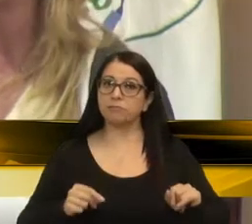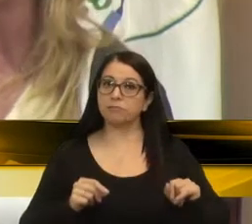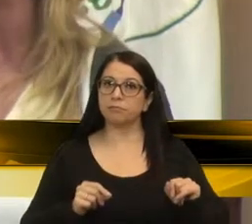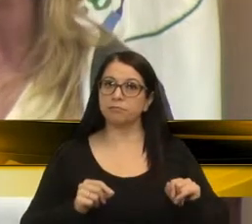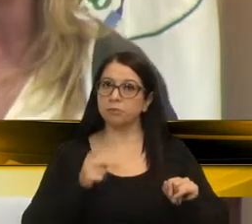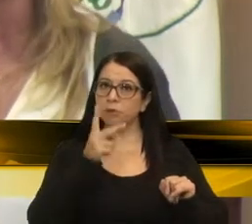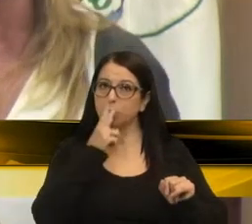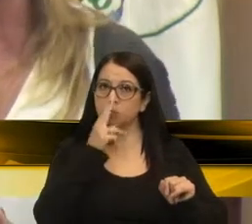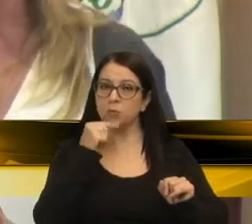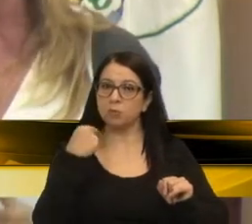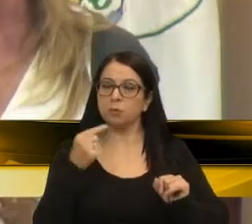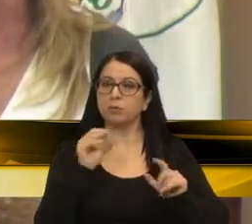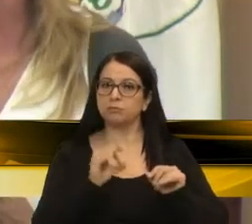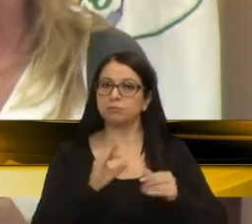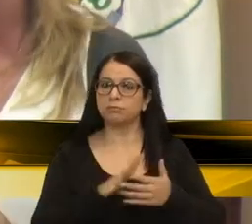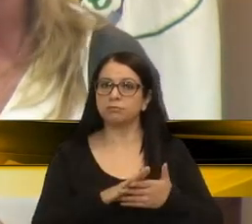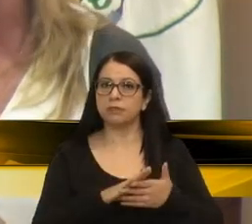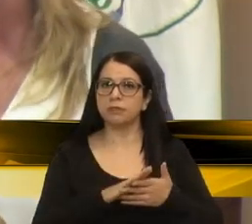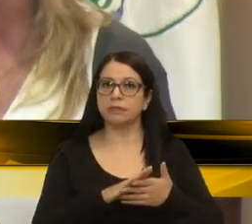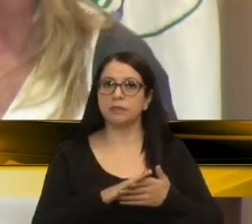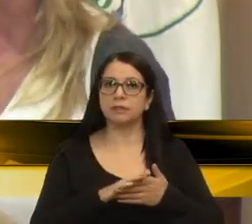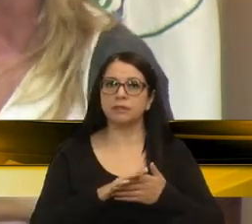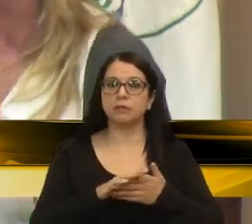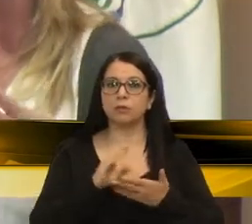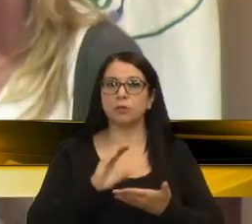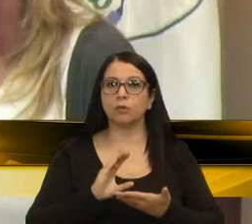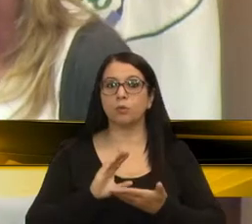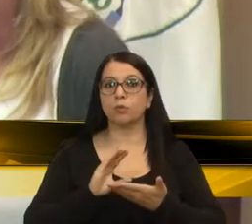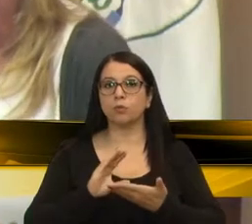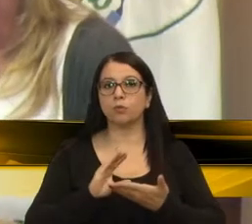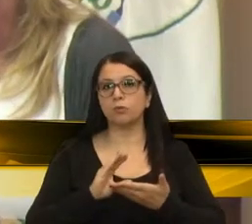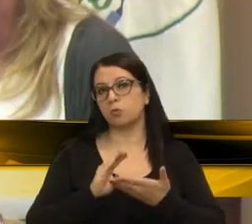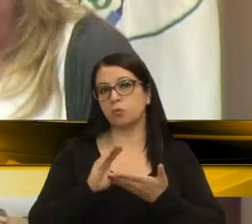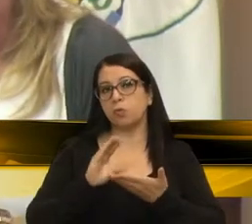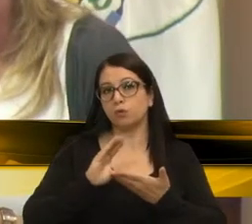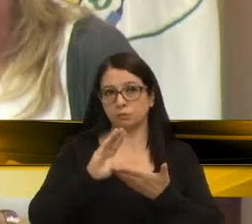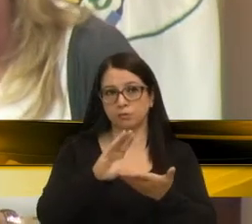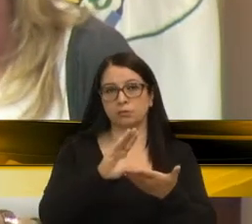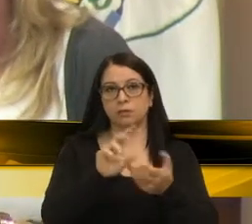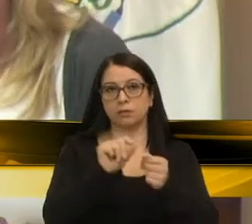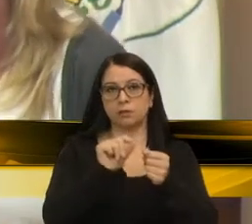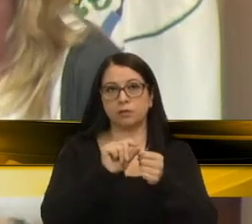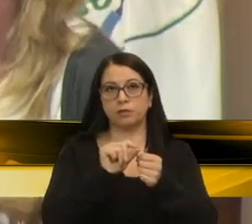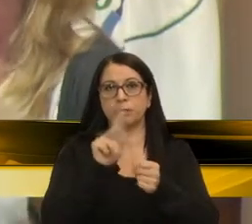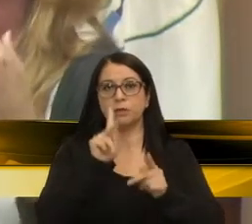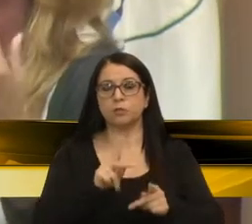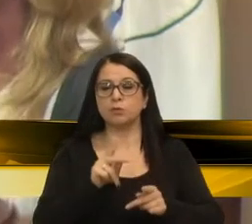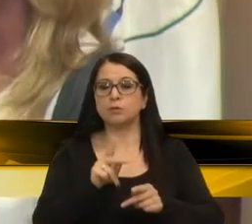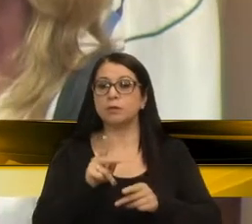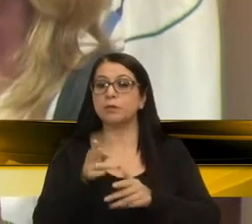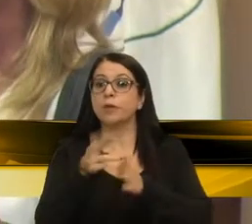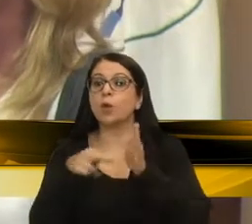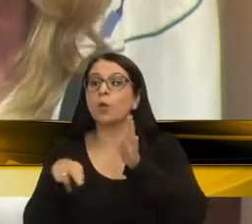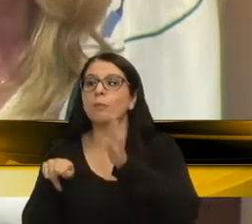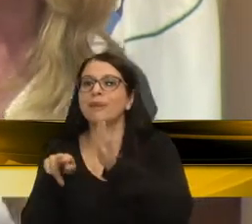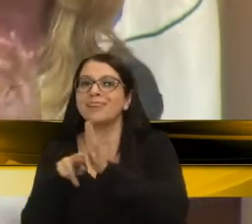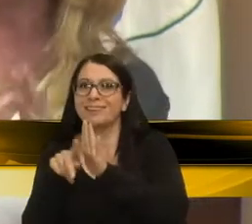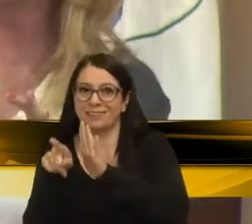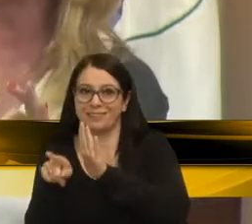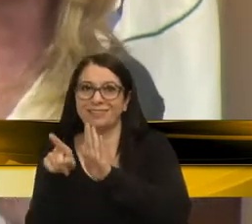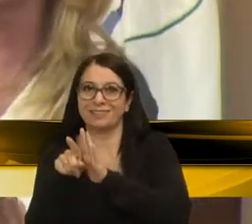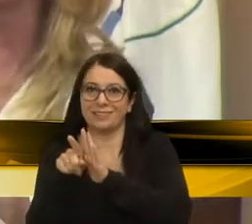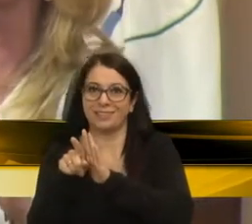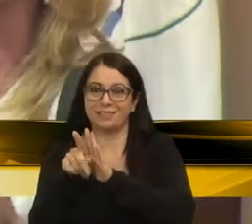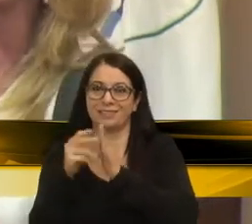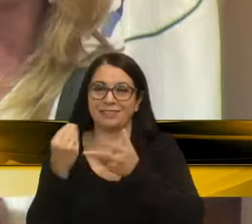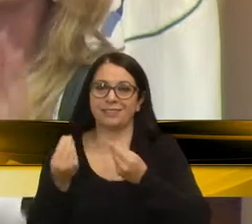completamente limpa. Tem um conselho que é formado por recuperandos, tem um presidente do conselho, tem